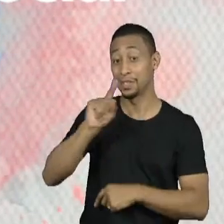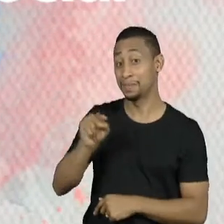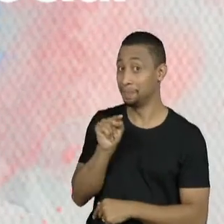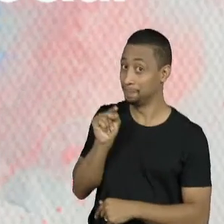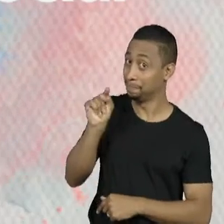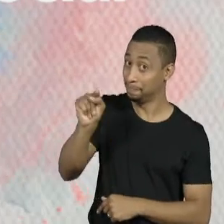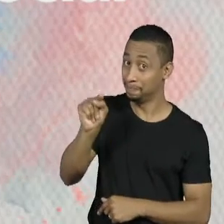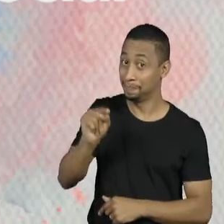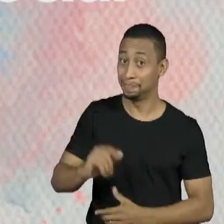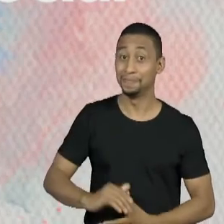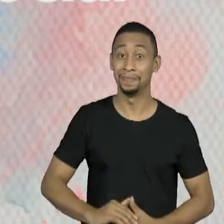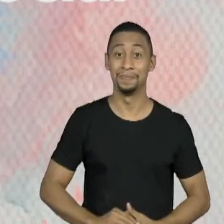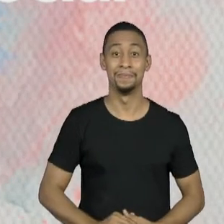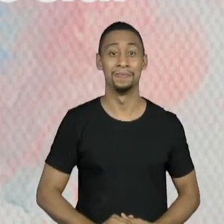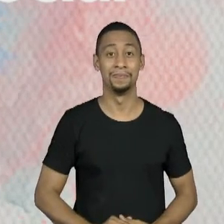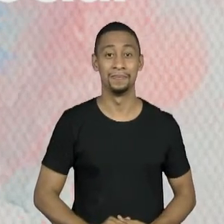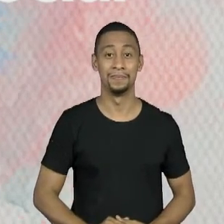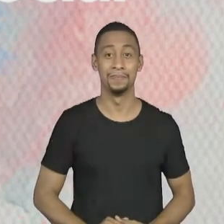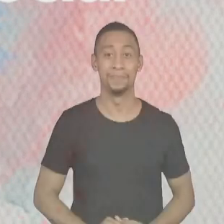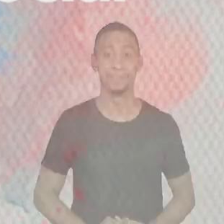Cultura e Itaú Social.